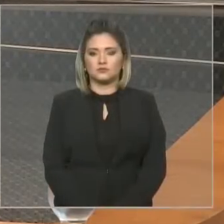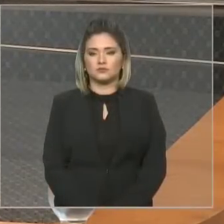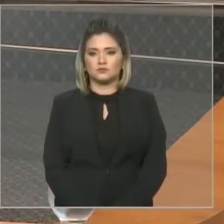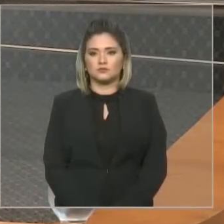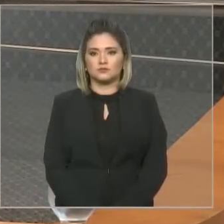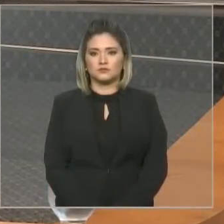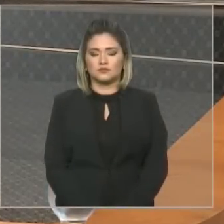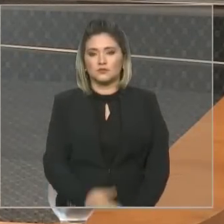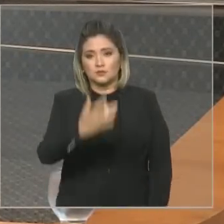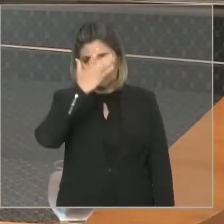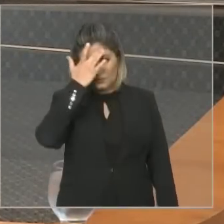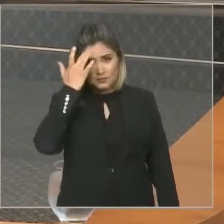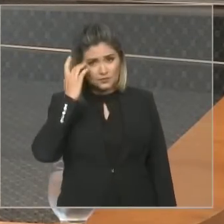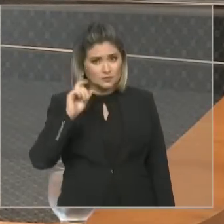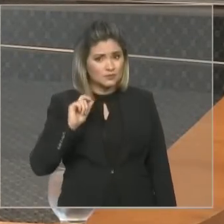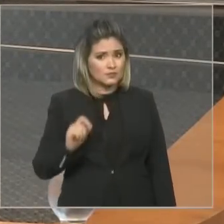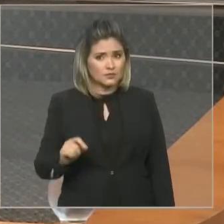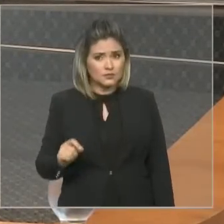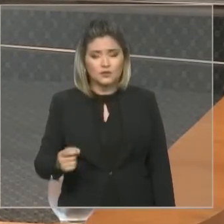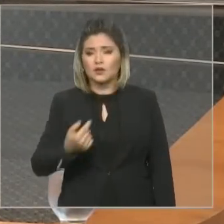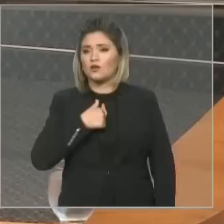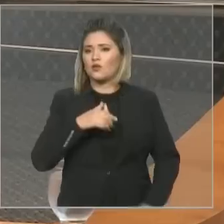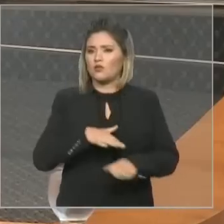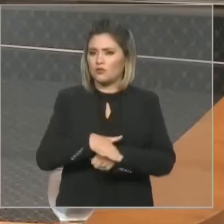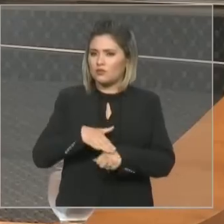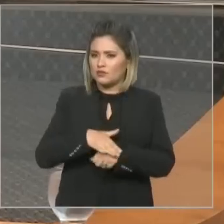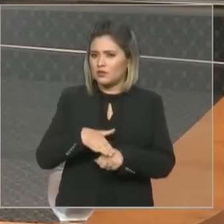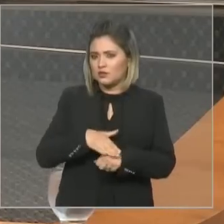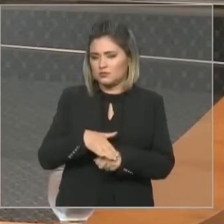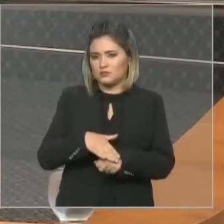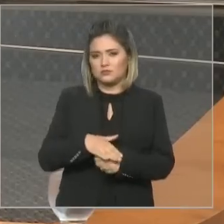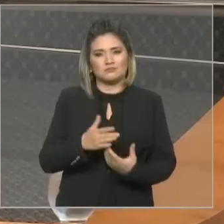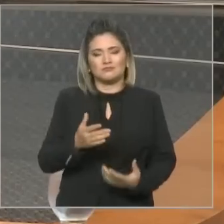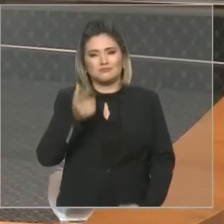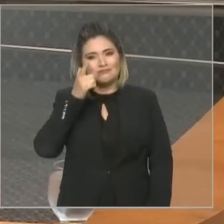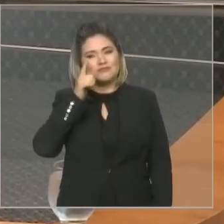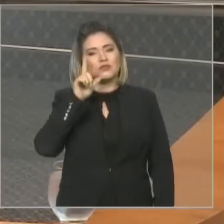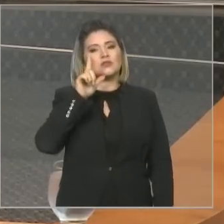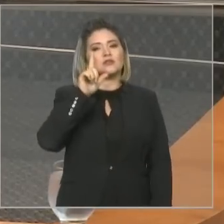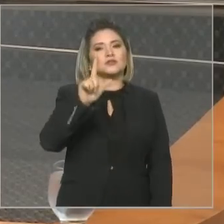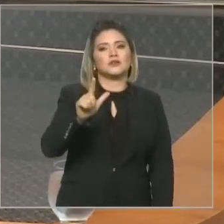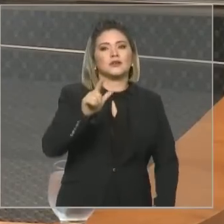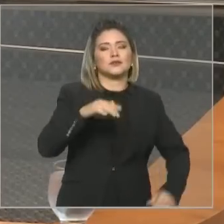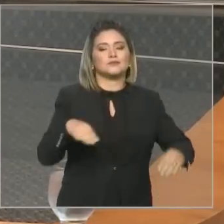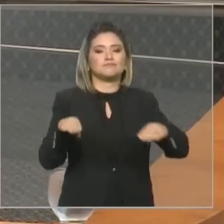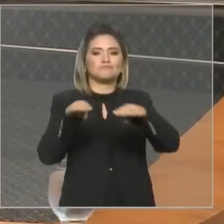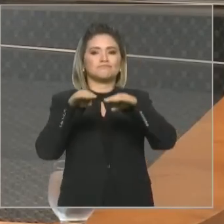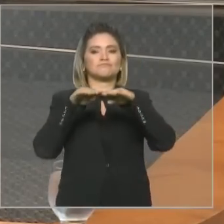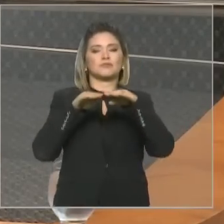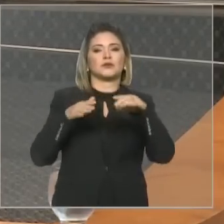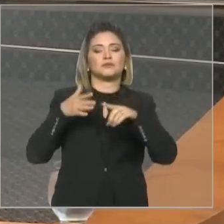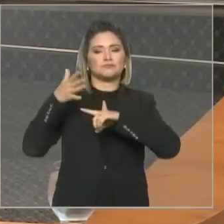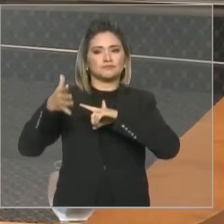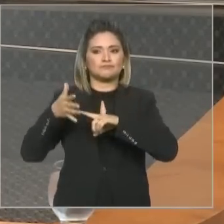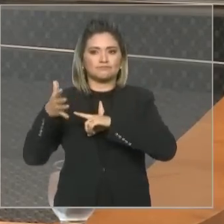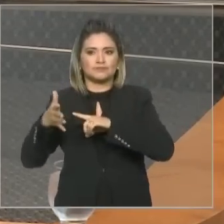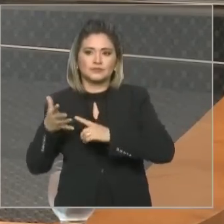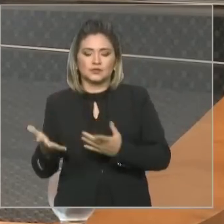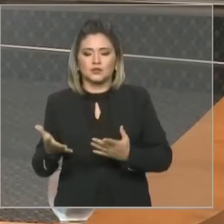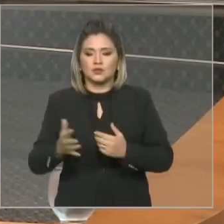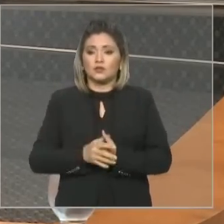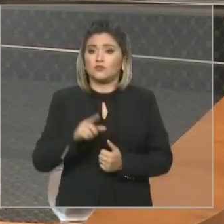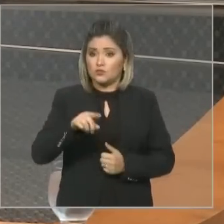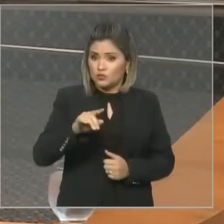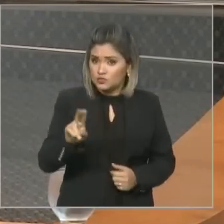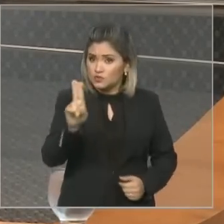enfrentamento no campo técnico. Você não vai ver isso. Você se apropriou de uma parte para poder me